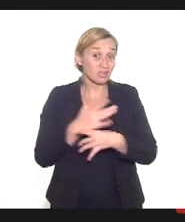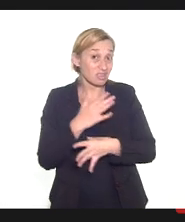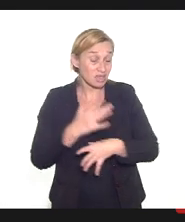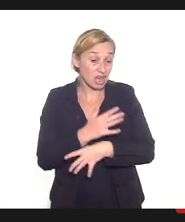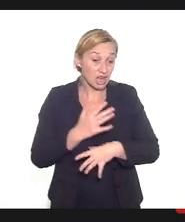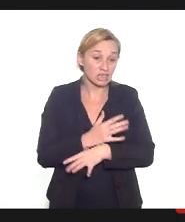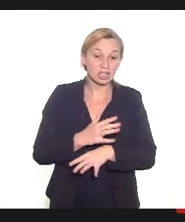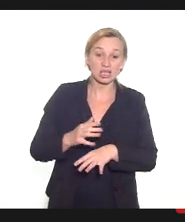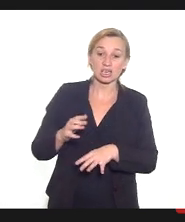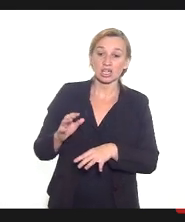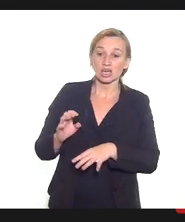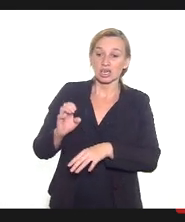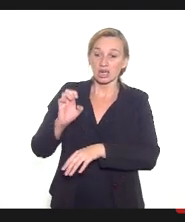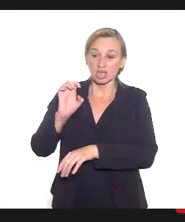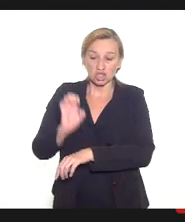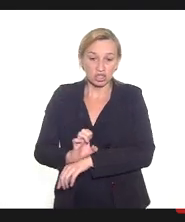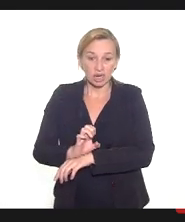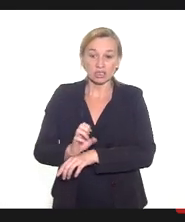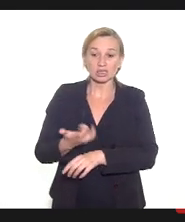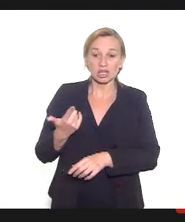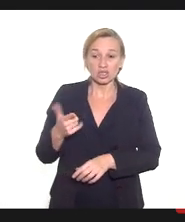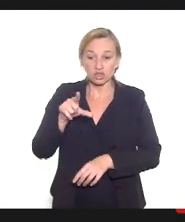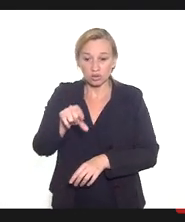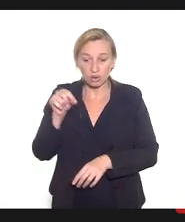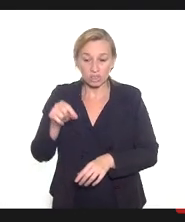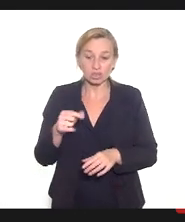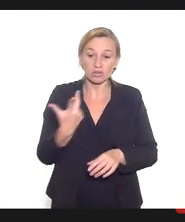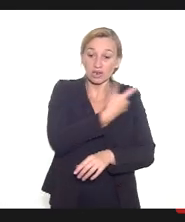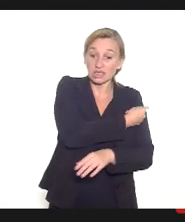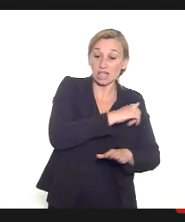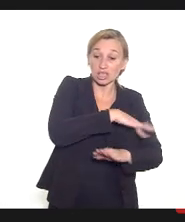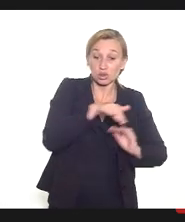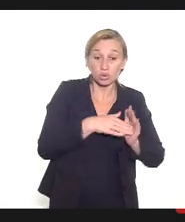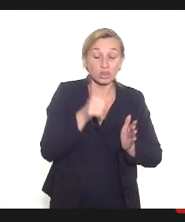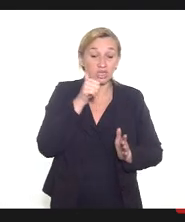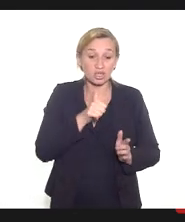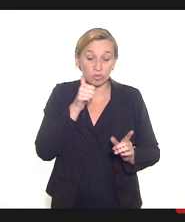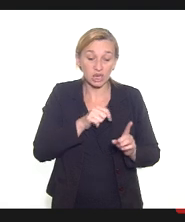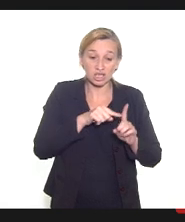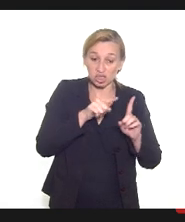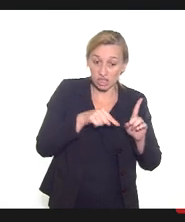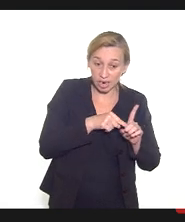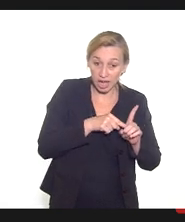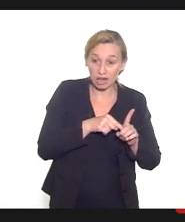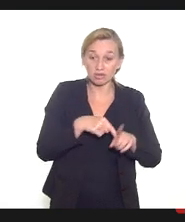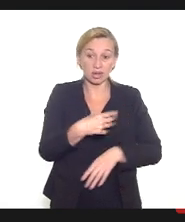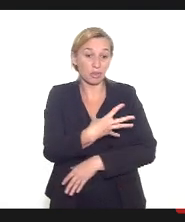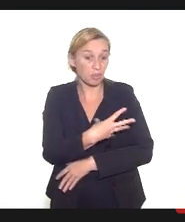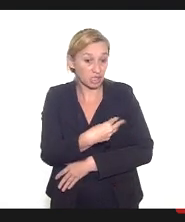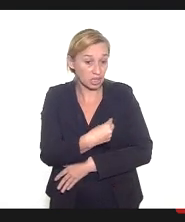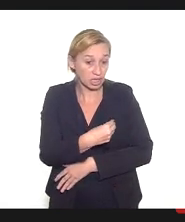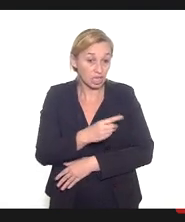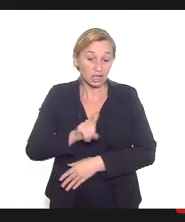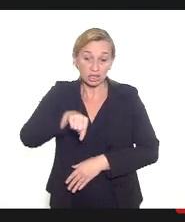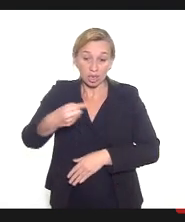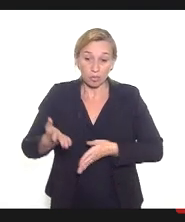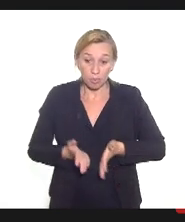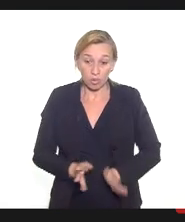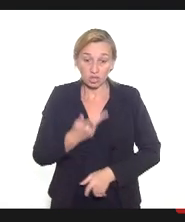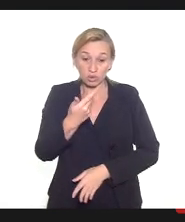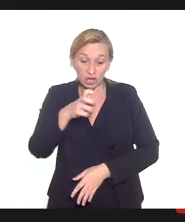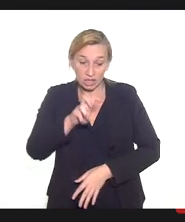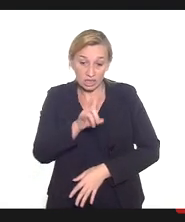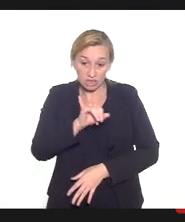tenham decidido vacinar todas as gestantes e puérperas, independente da nota técnica, porque muitos estados